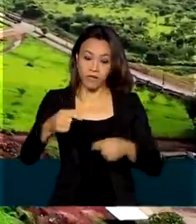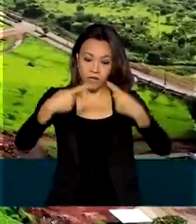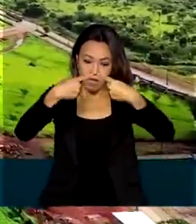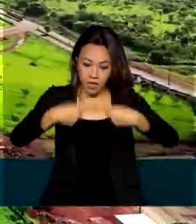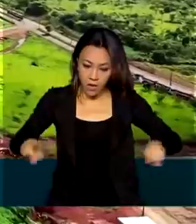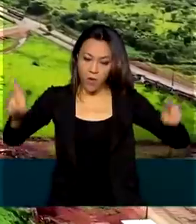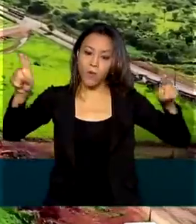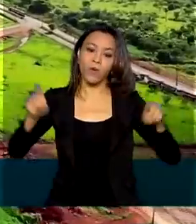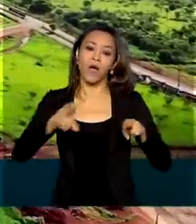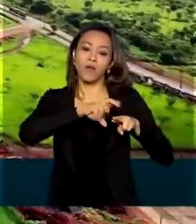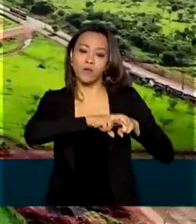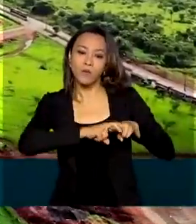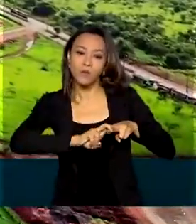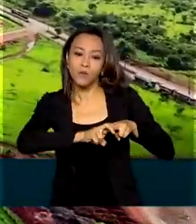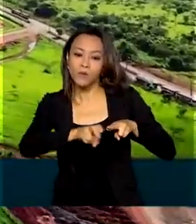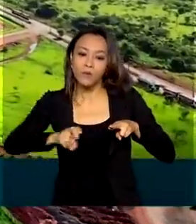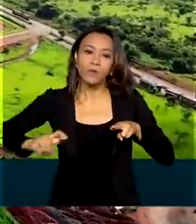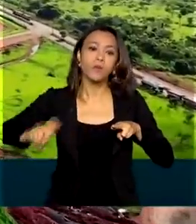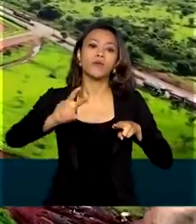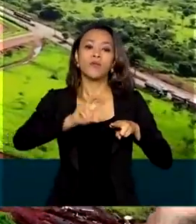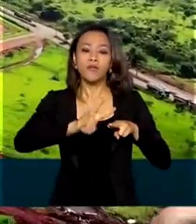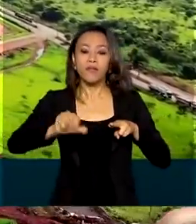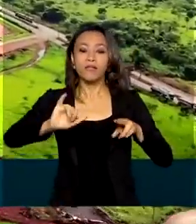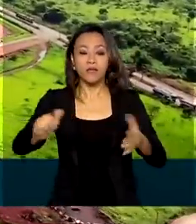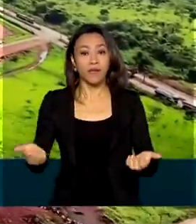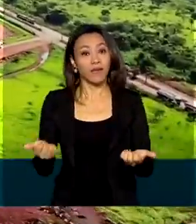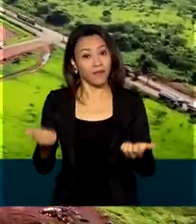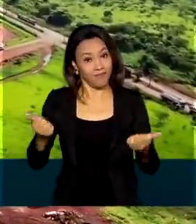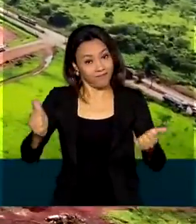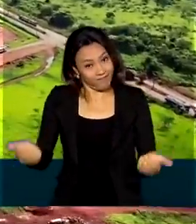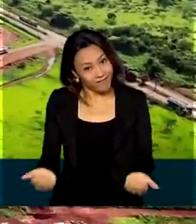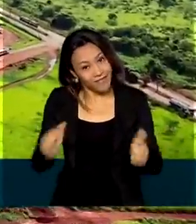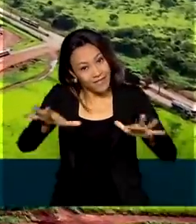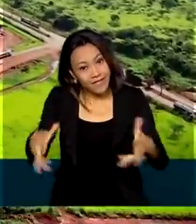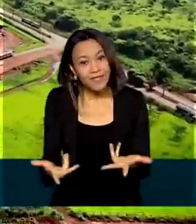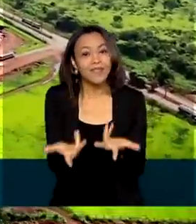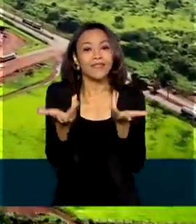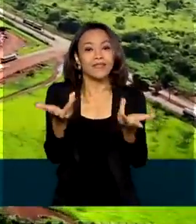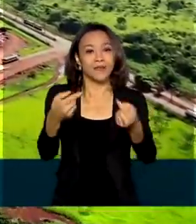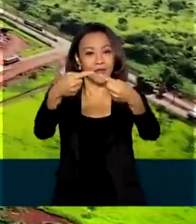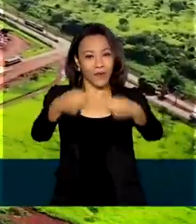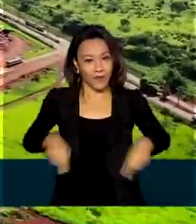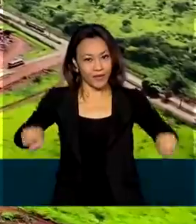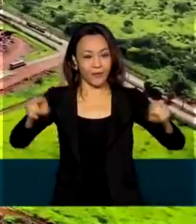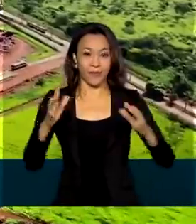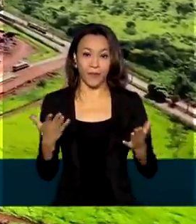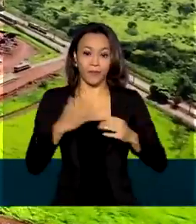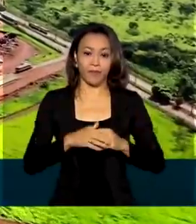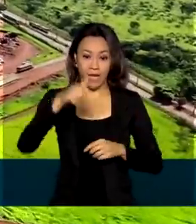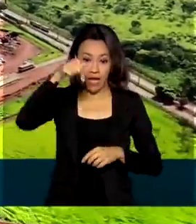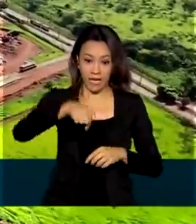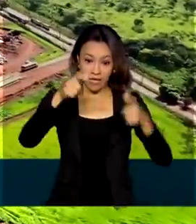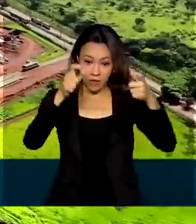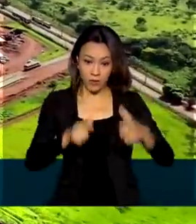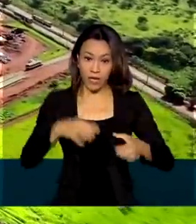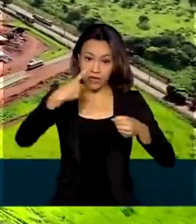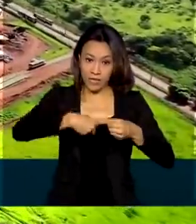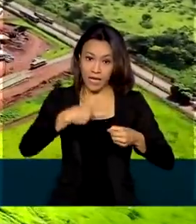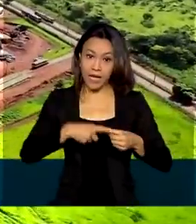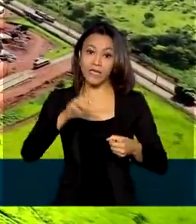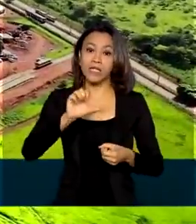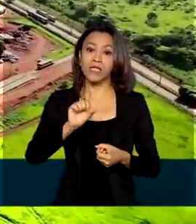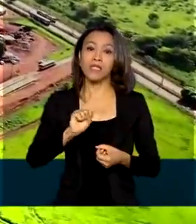Terminal de São Simão, e onde vai ser realizada essa cerimônia de inauguração. Olha, aqui do Terminal de São Simão sairão